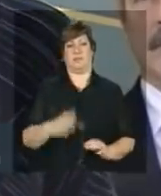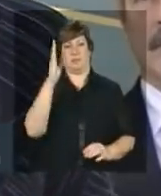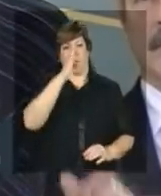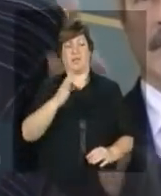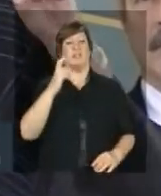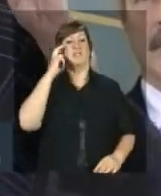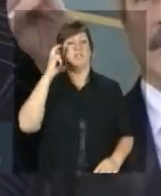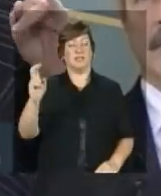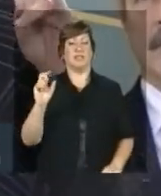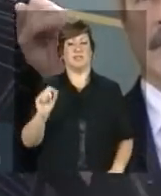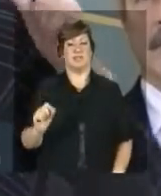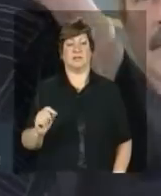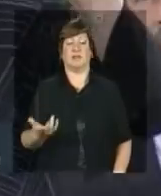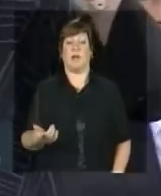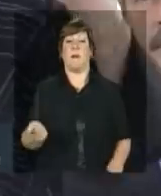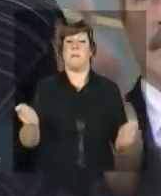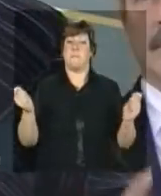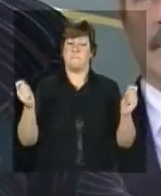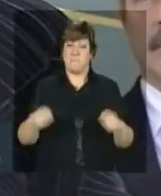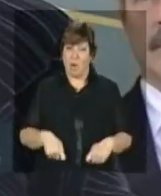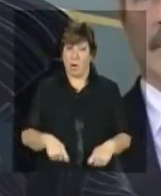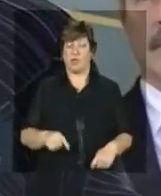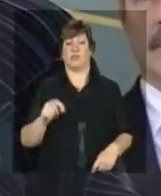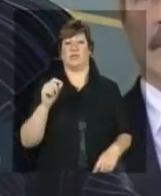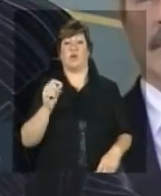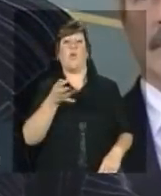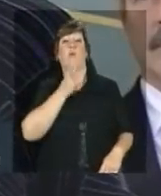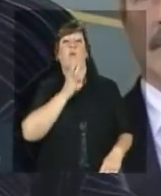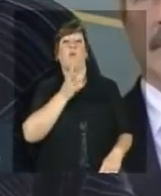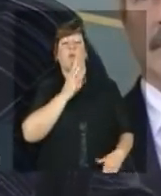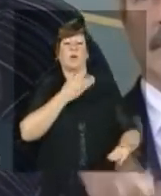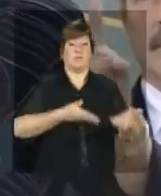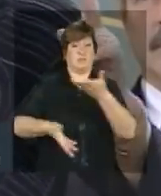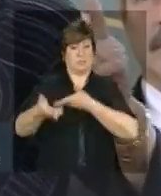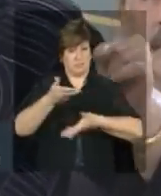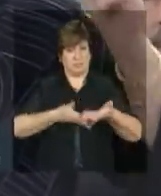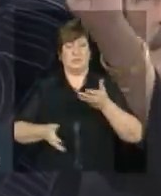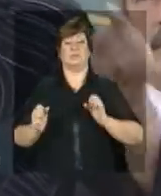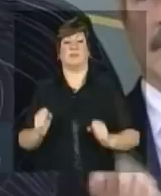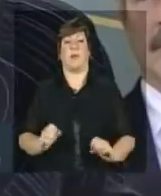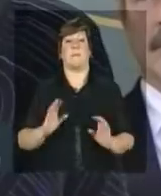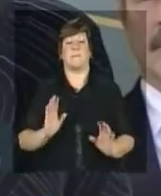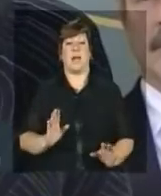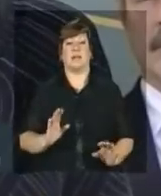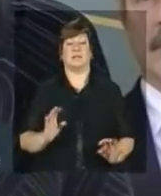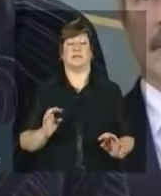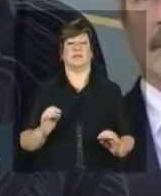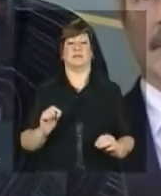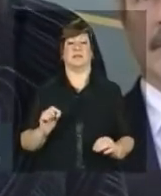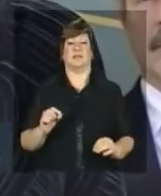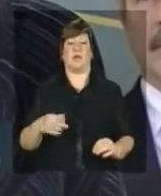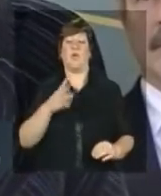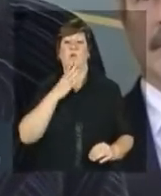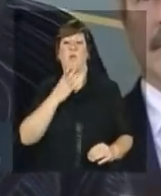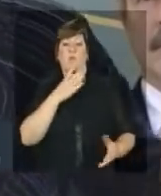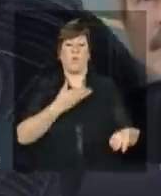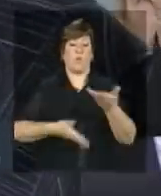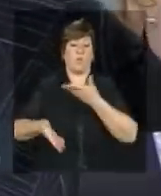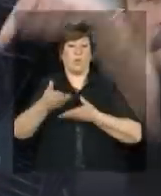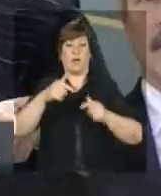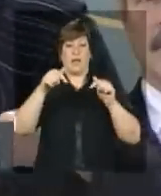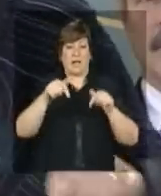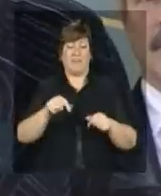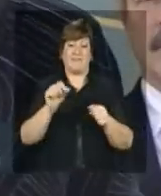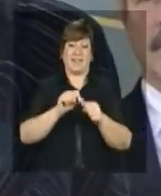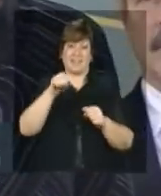tecnologia pode ter sido por transferência de conhecimento mas transferência de conhecimento aplicada no Brasil